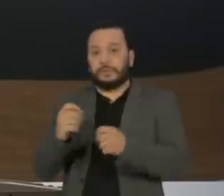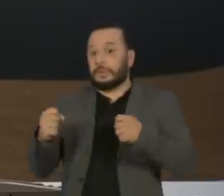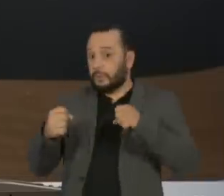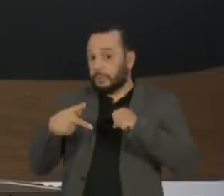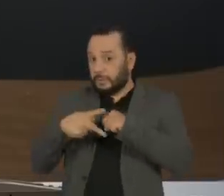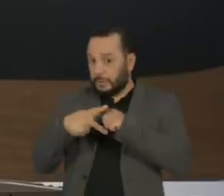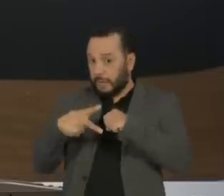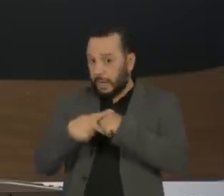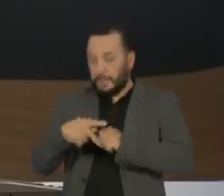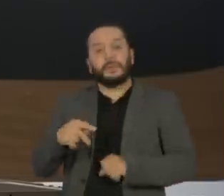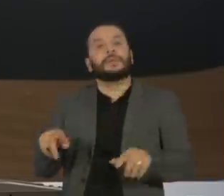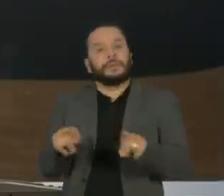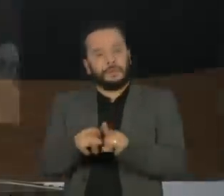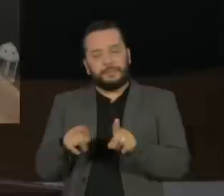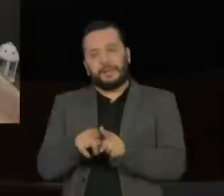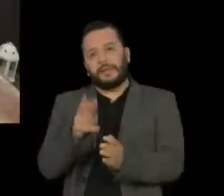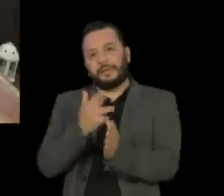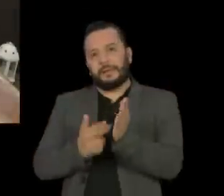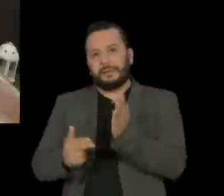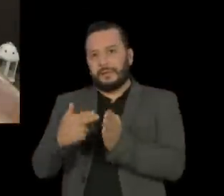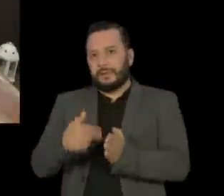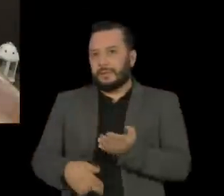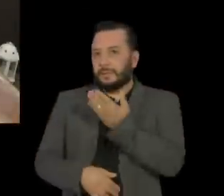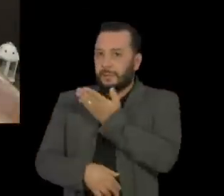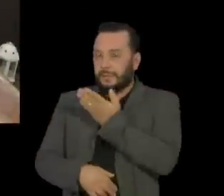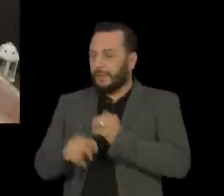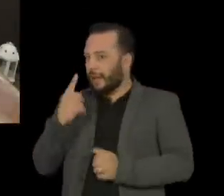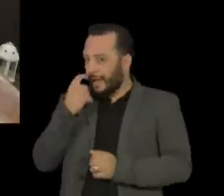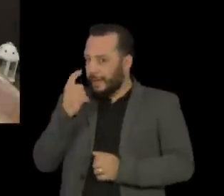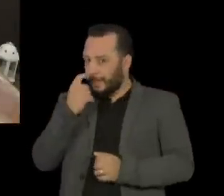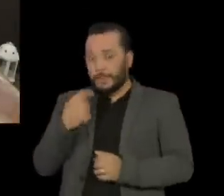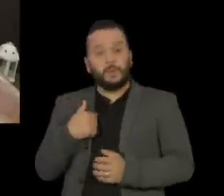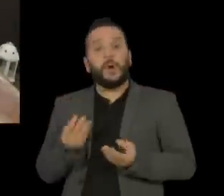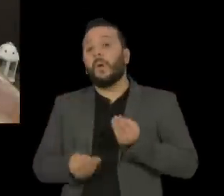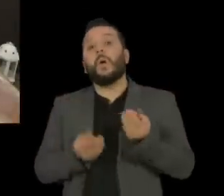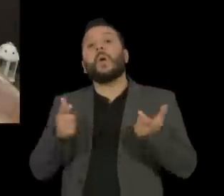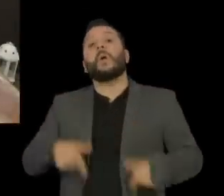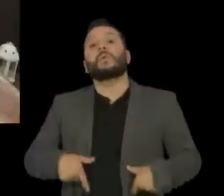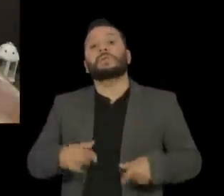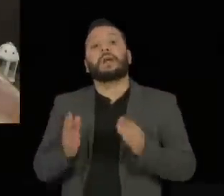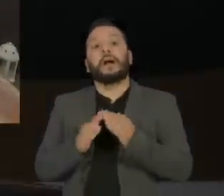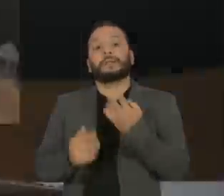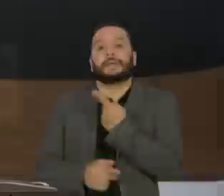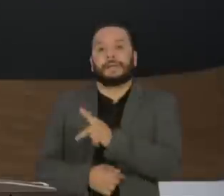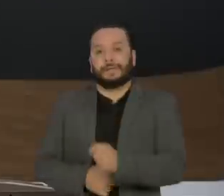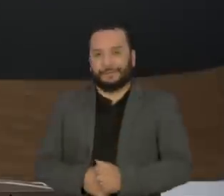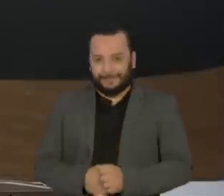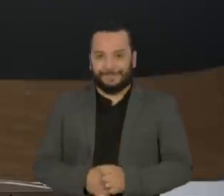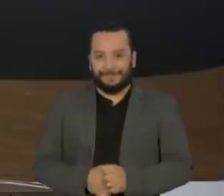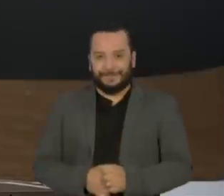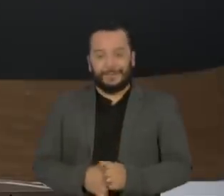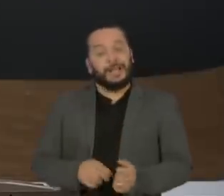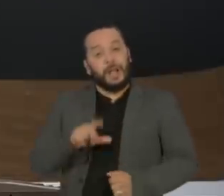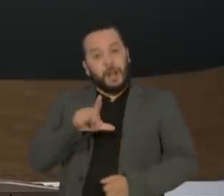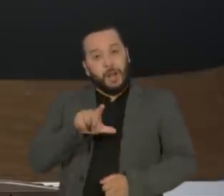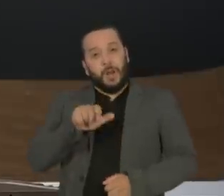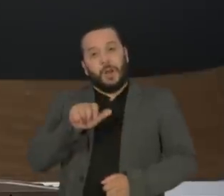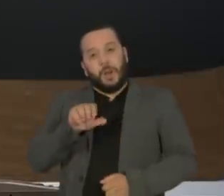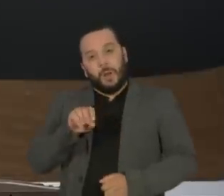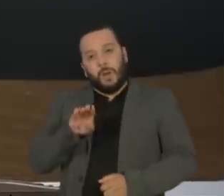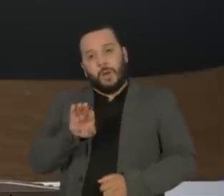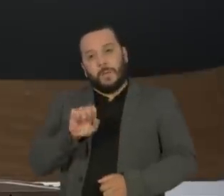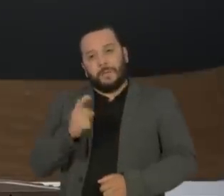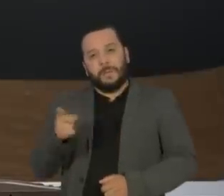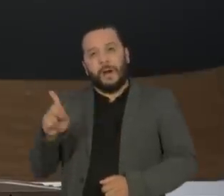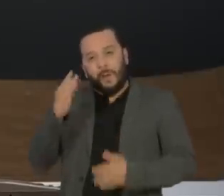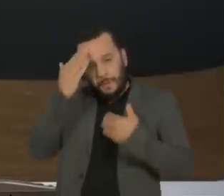desenhos do nosso velho Lobo da Charge, Paulo Caruso, direto da casa dele. Lobão, muito obrigada por estar aqui